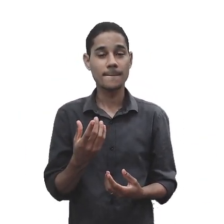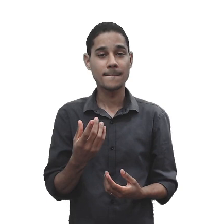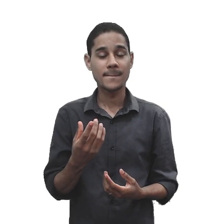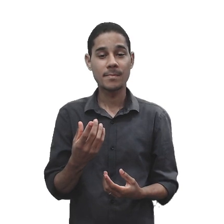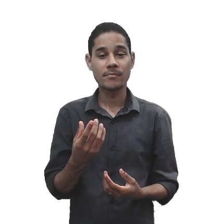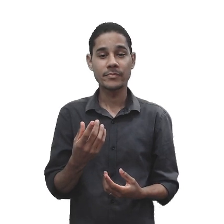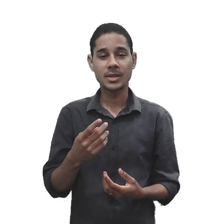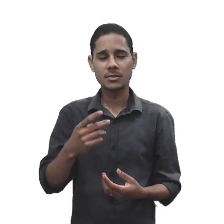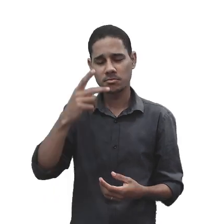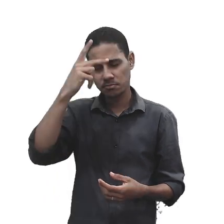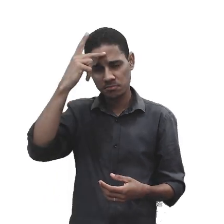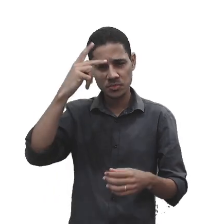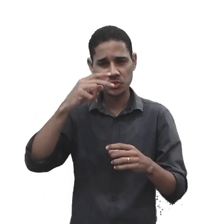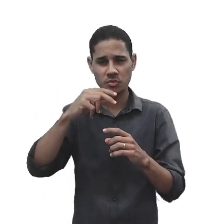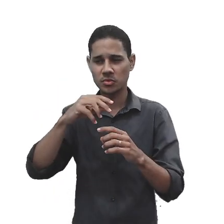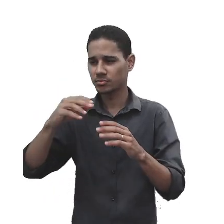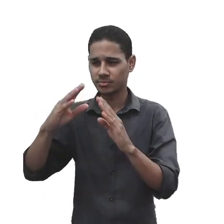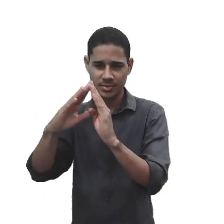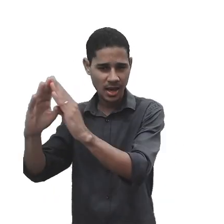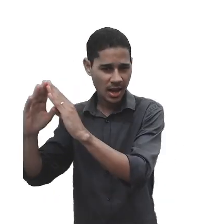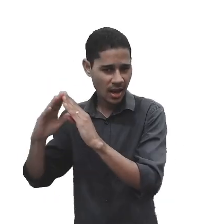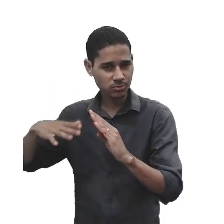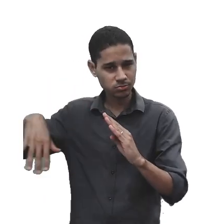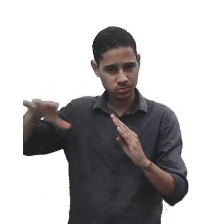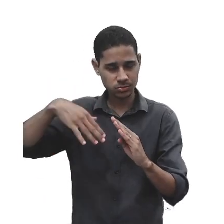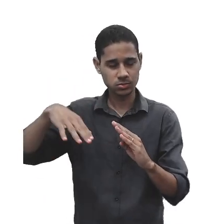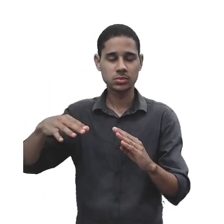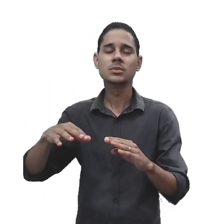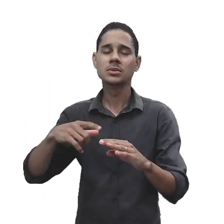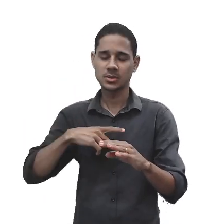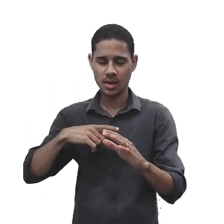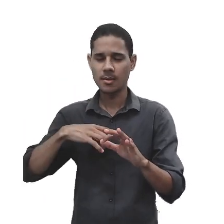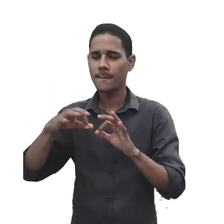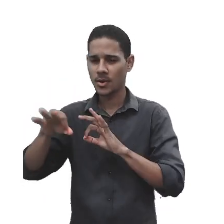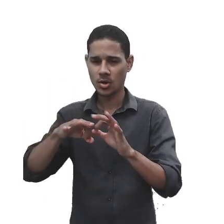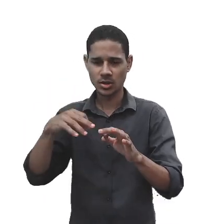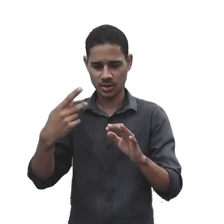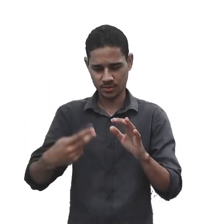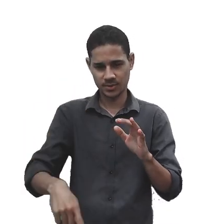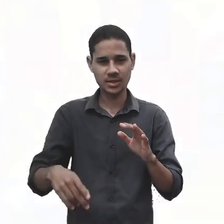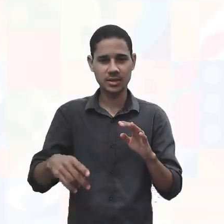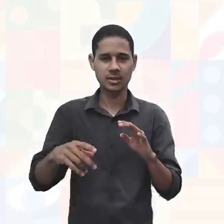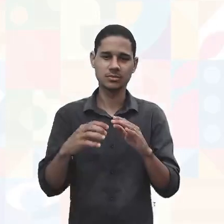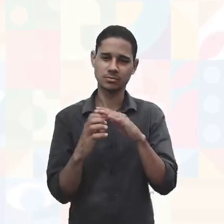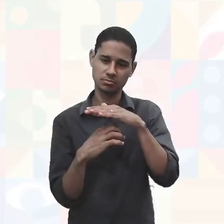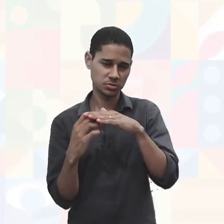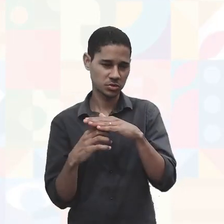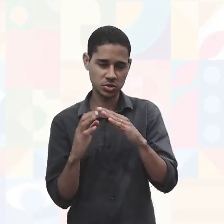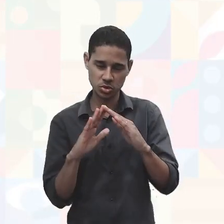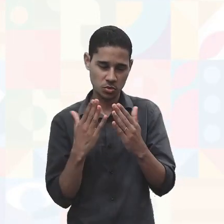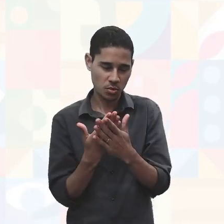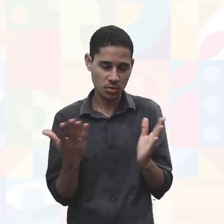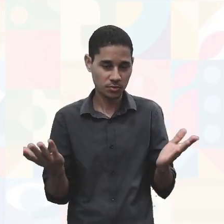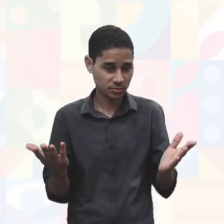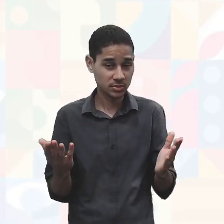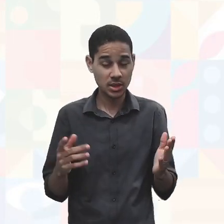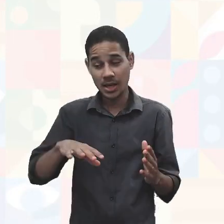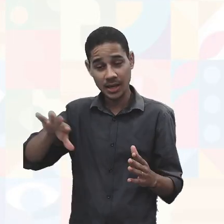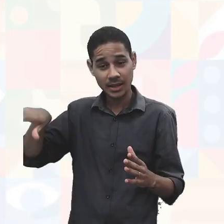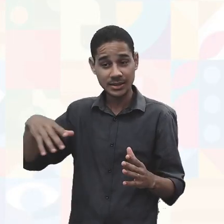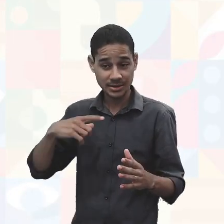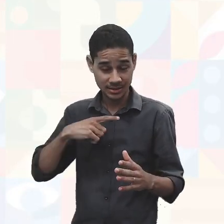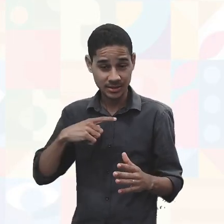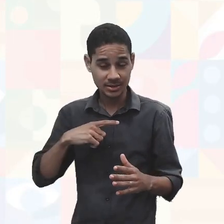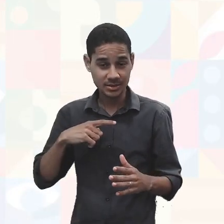da comunidade que participam de algum projeto da instituição, dependendo de cada uma, na instituição onde ela